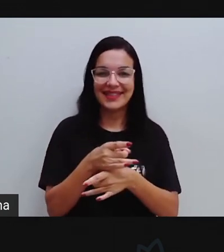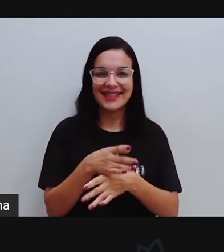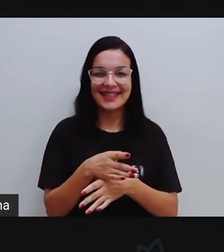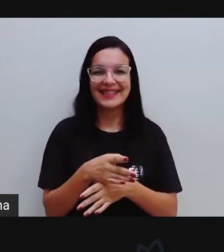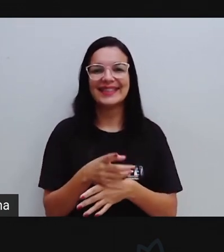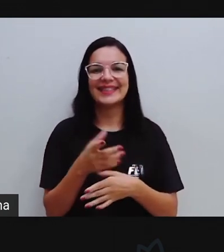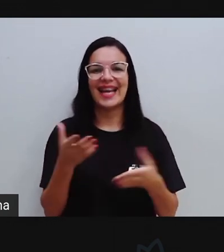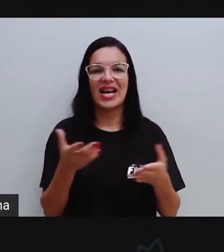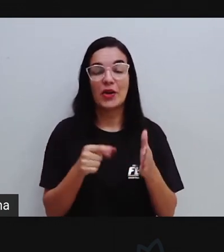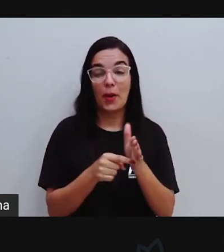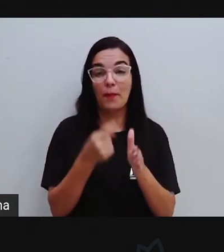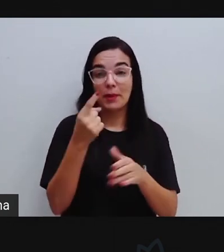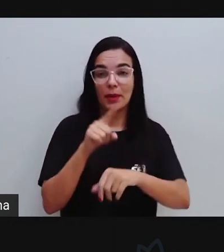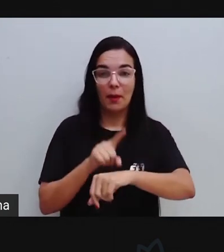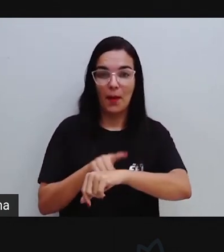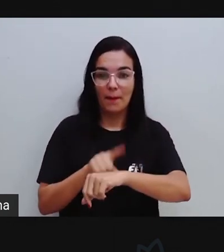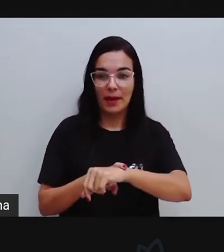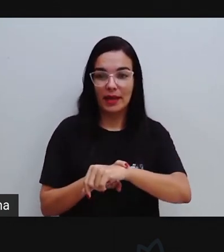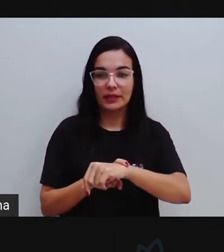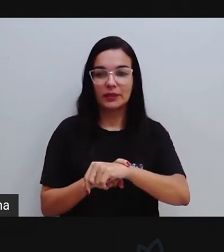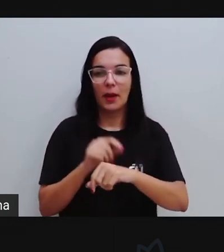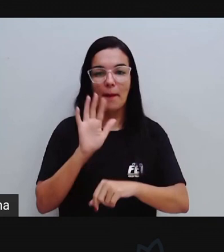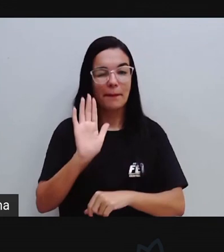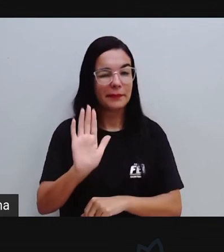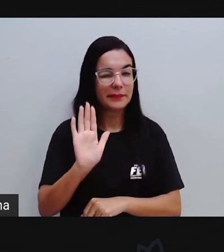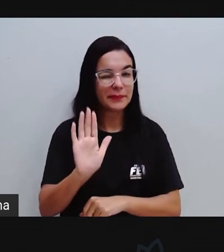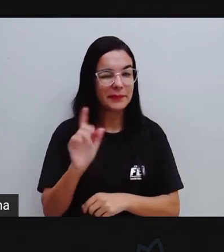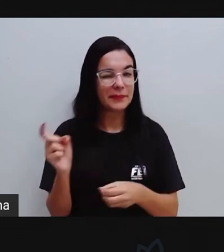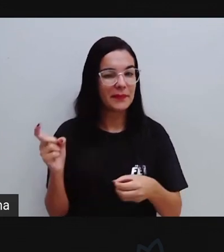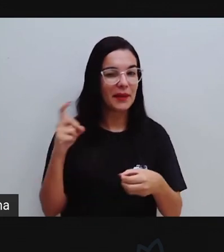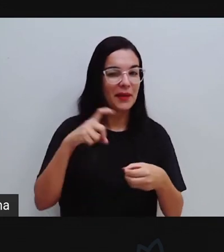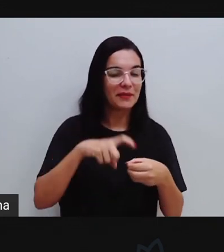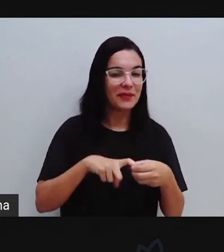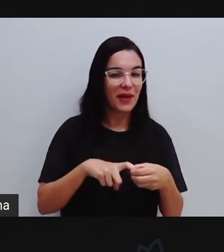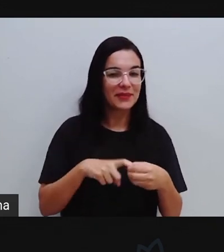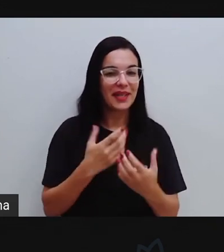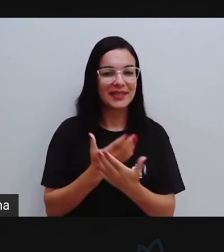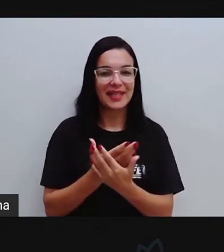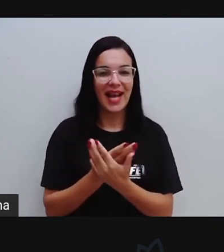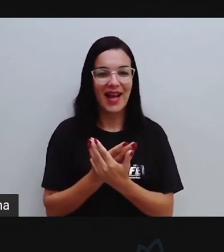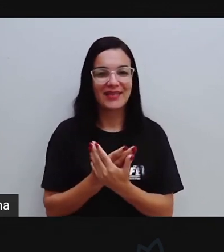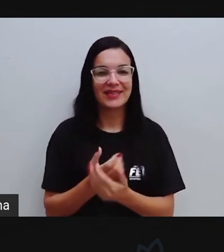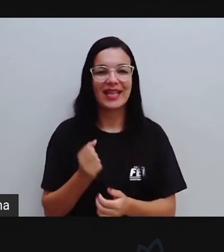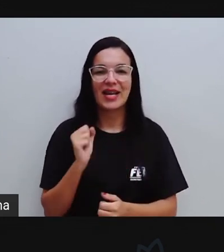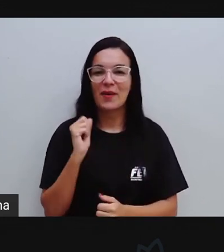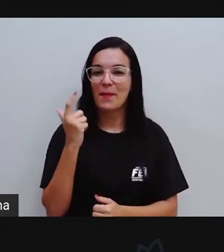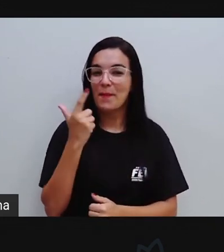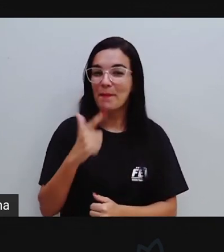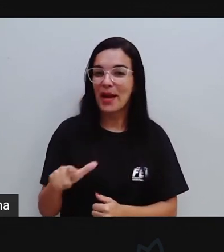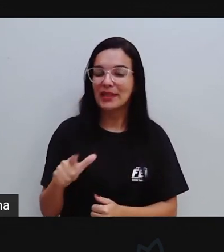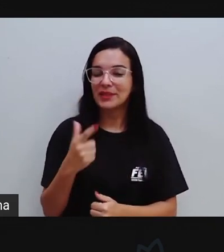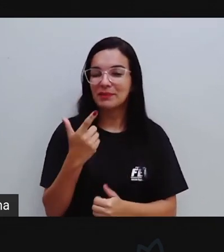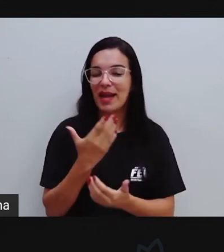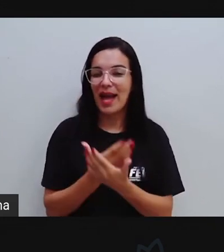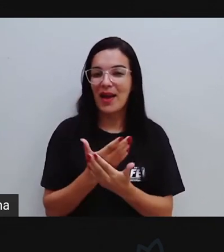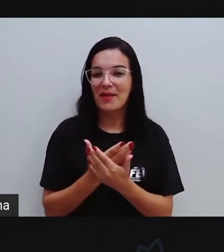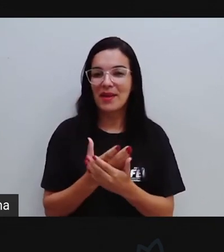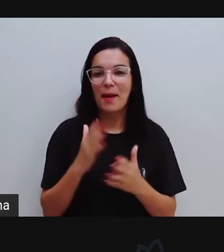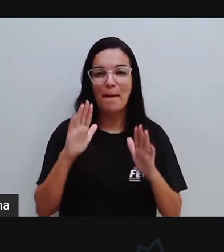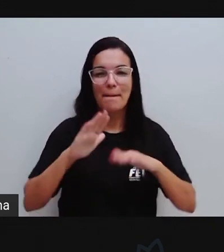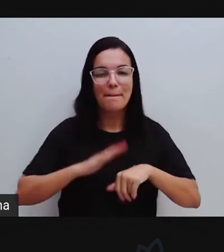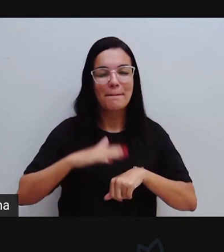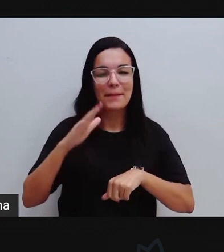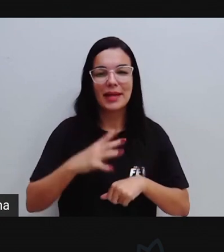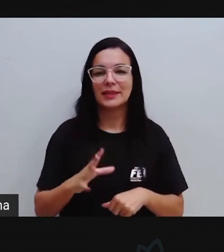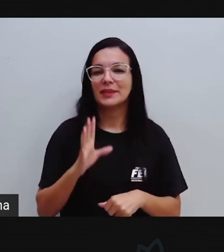nesse nosso primeiro momento mas daqui a pouquinho a gente volta com mais uma aula, com mais um